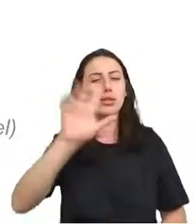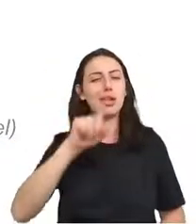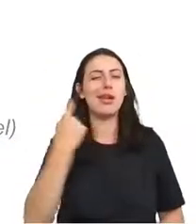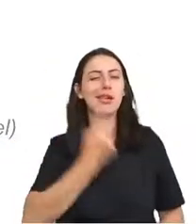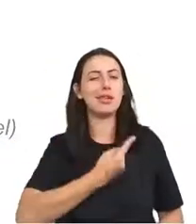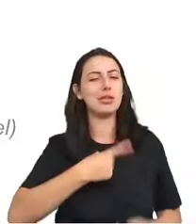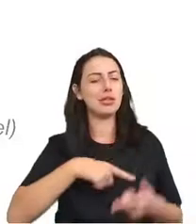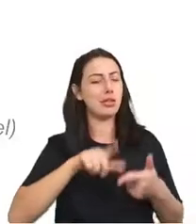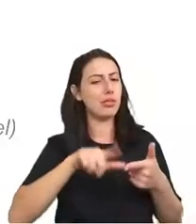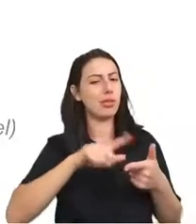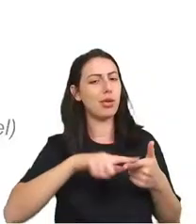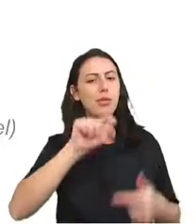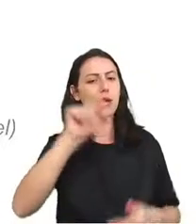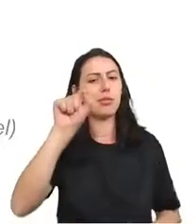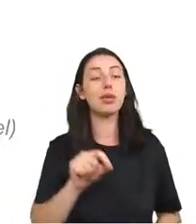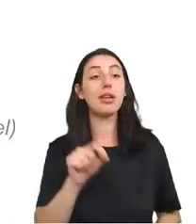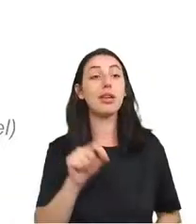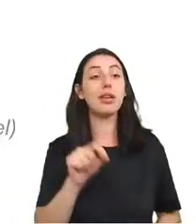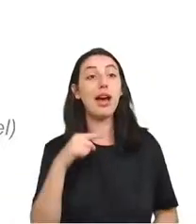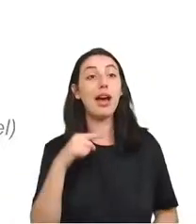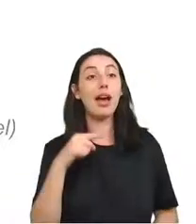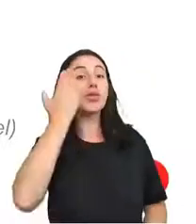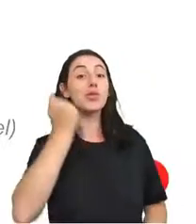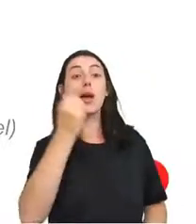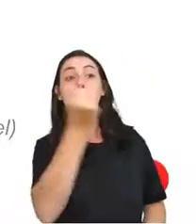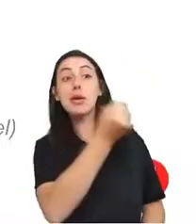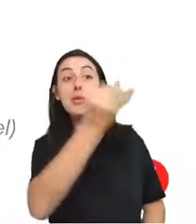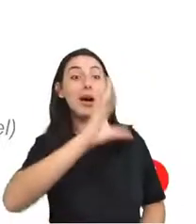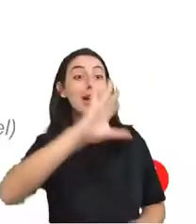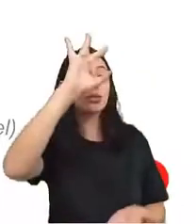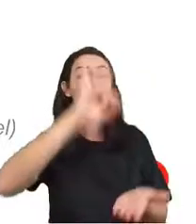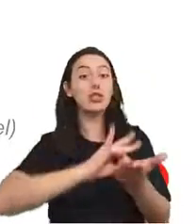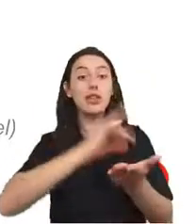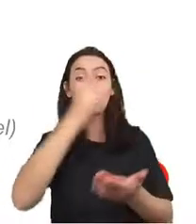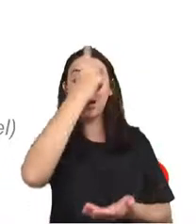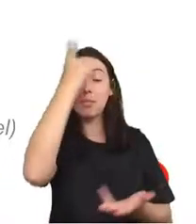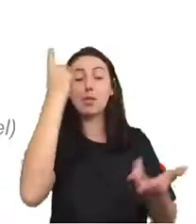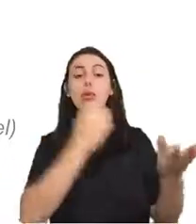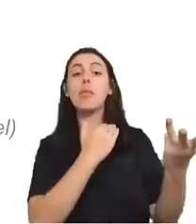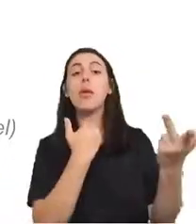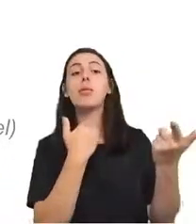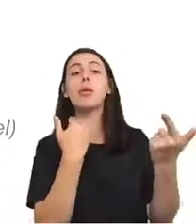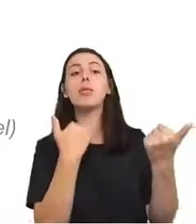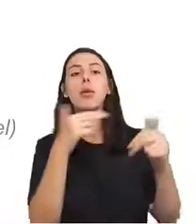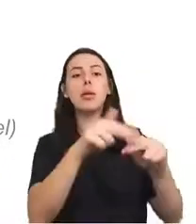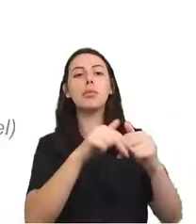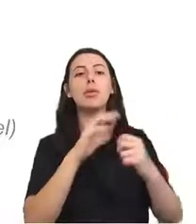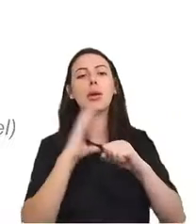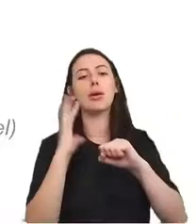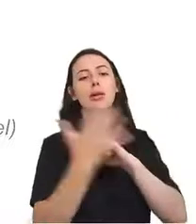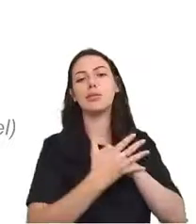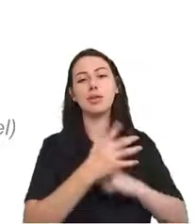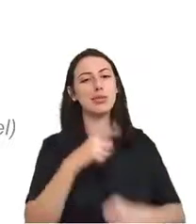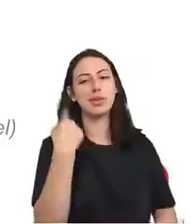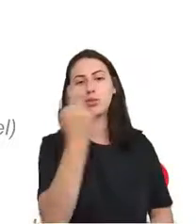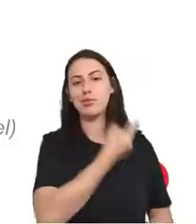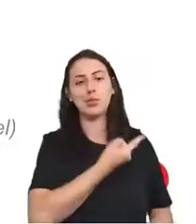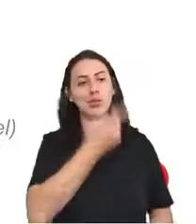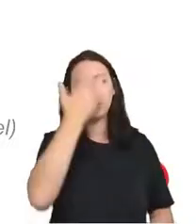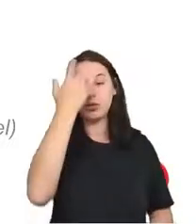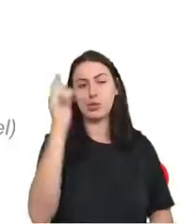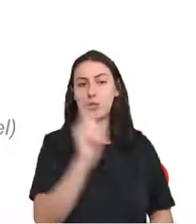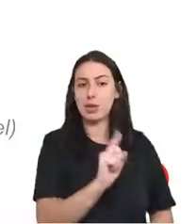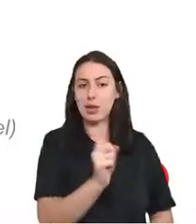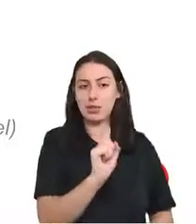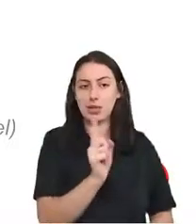era o número real de mortes durante a pandemia? Decidimos definir essa quantidade como mortes durante a pandemia, menos as mortes que teriam